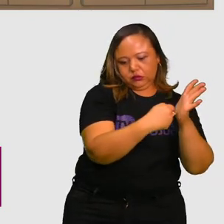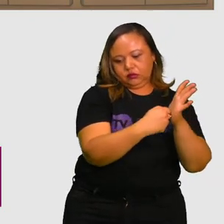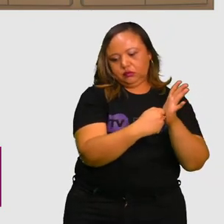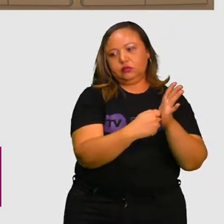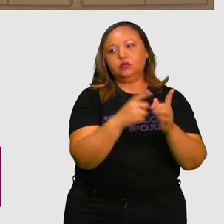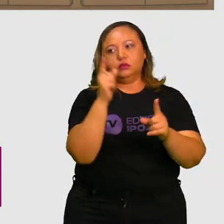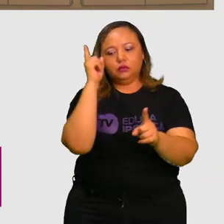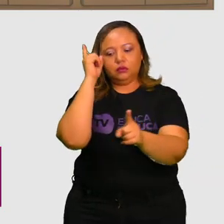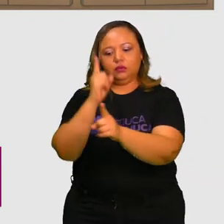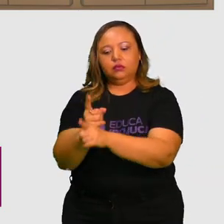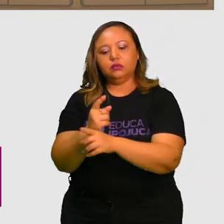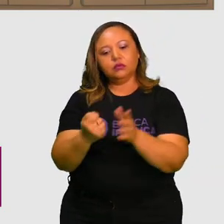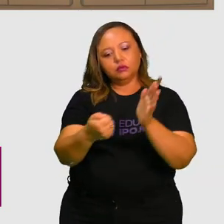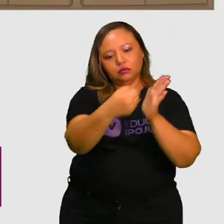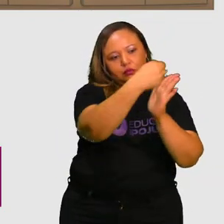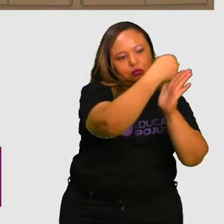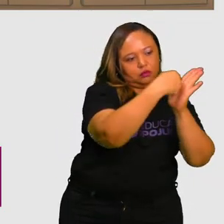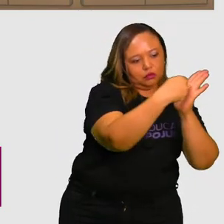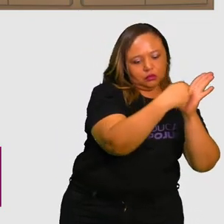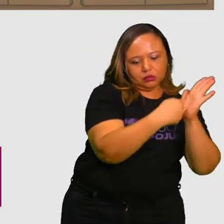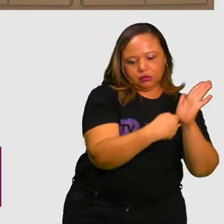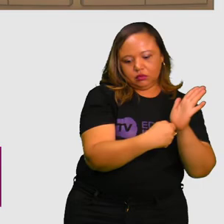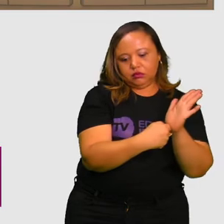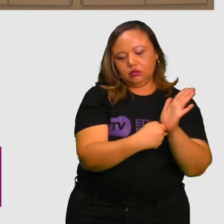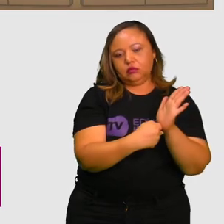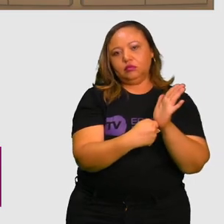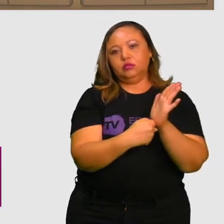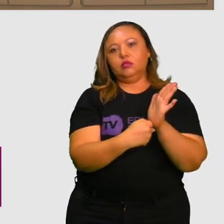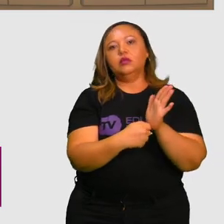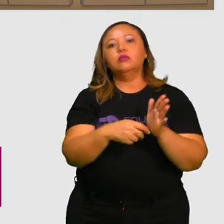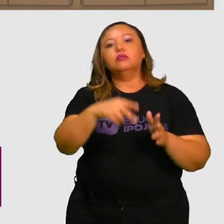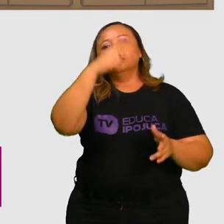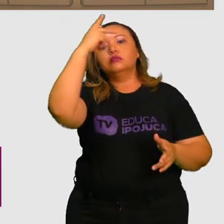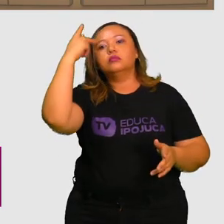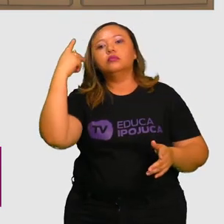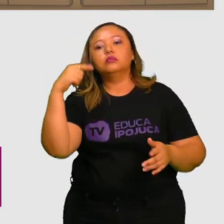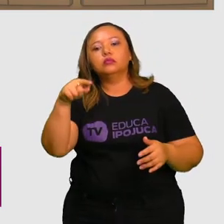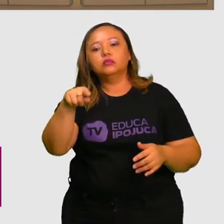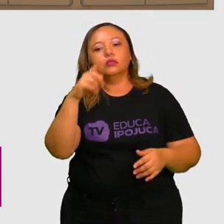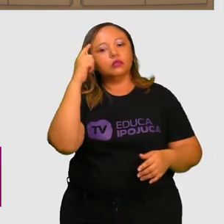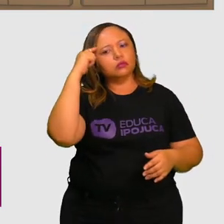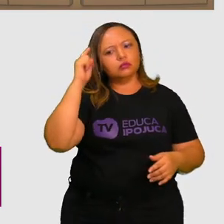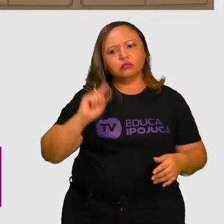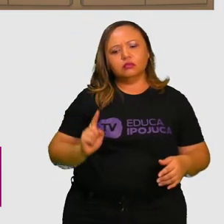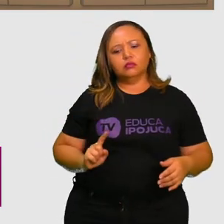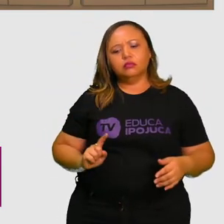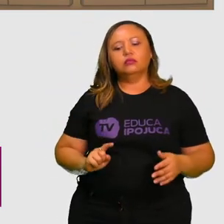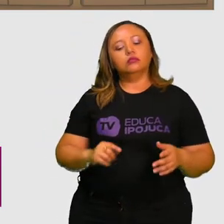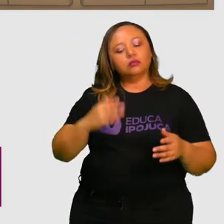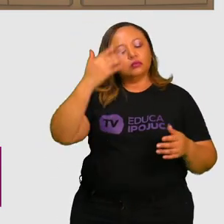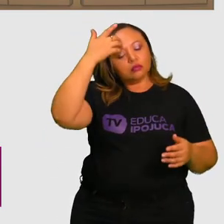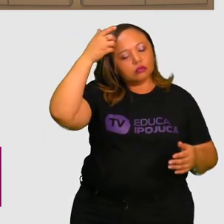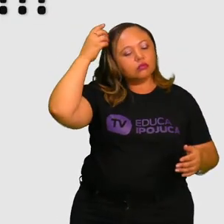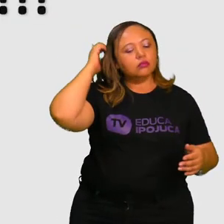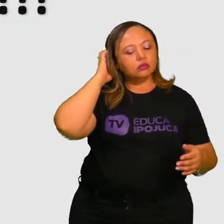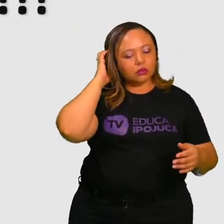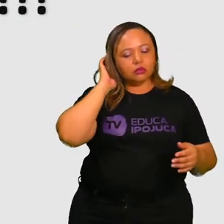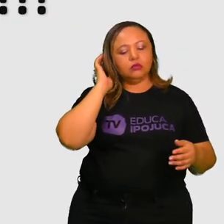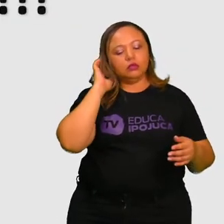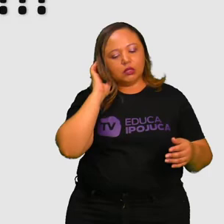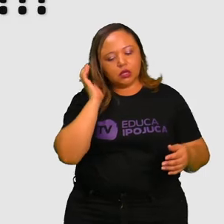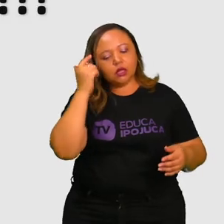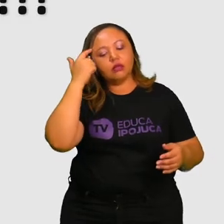difundir conhecimentos científicos para quem não é da área. Popularizar a ciência transmitindo